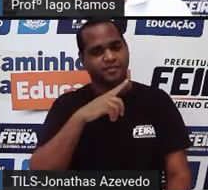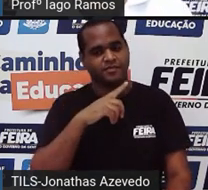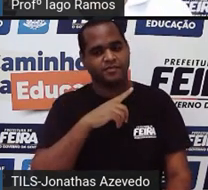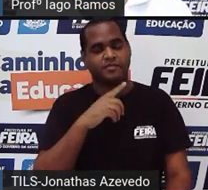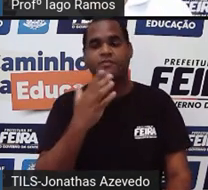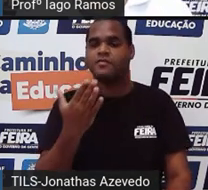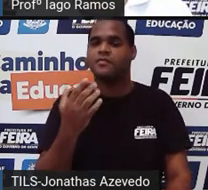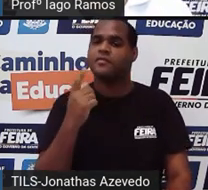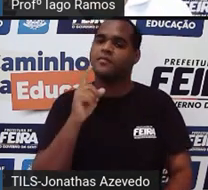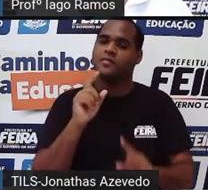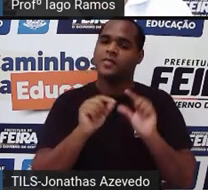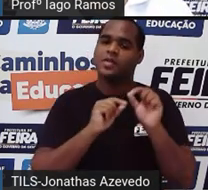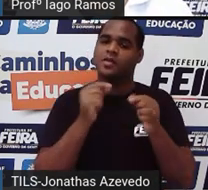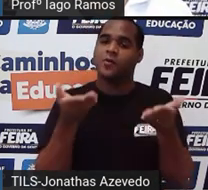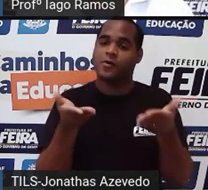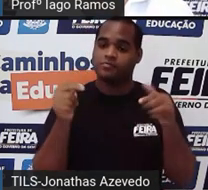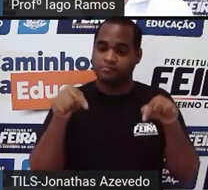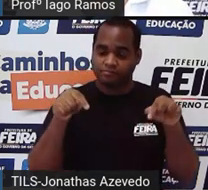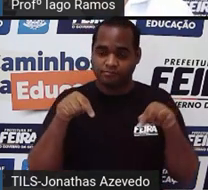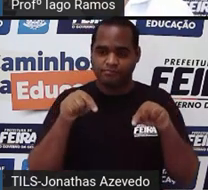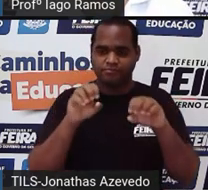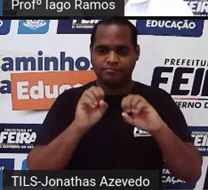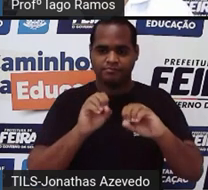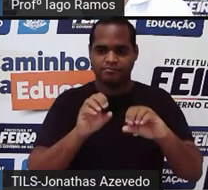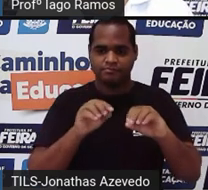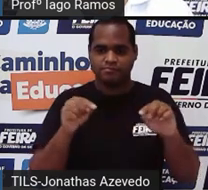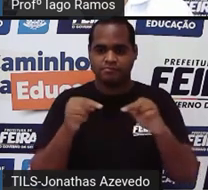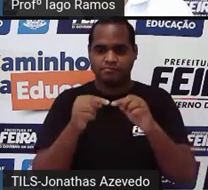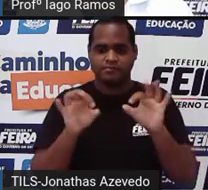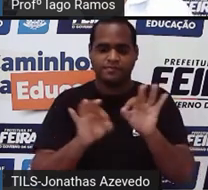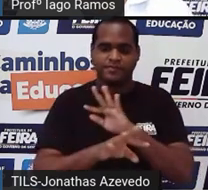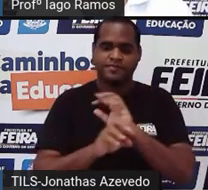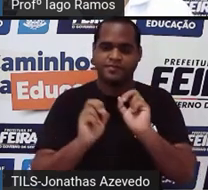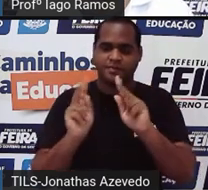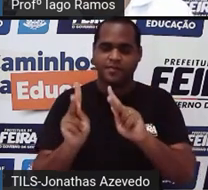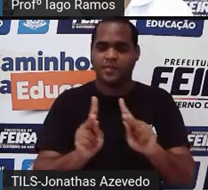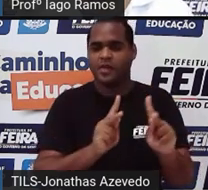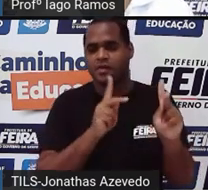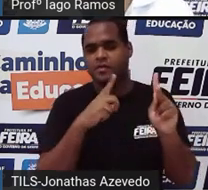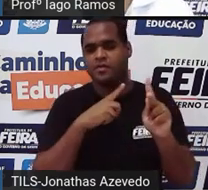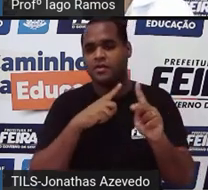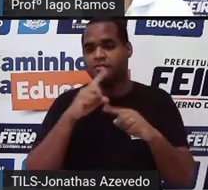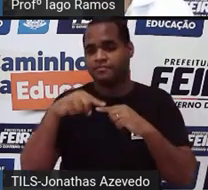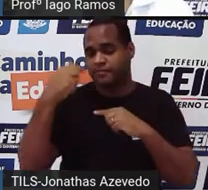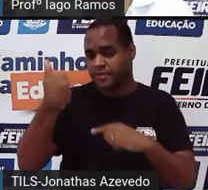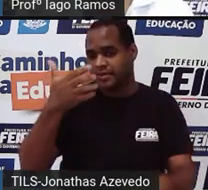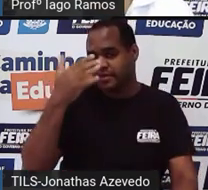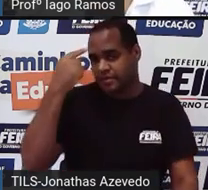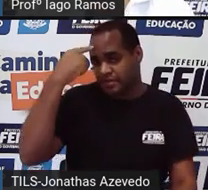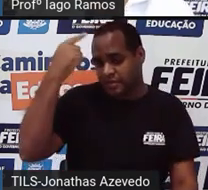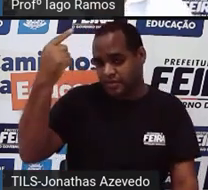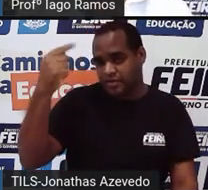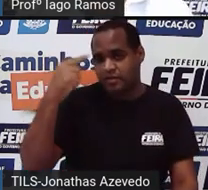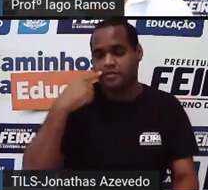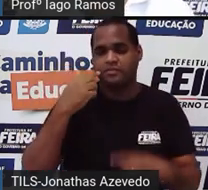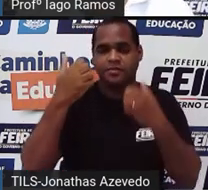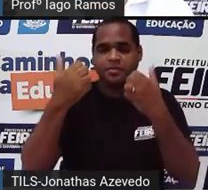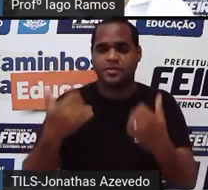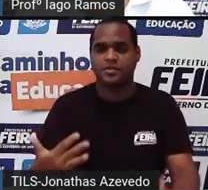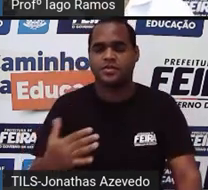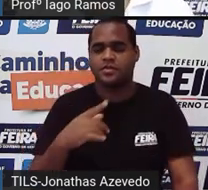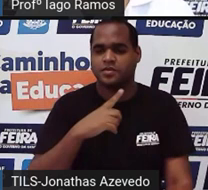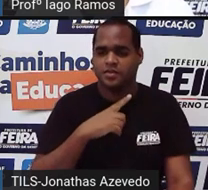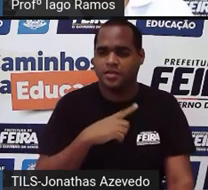bom a gente vai ficar por aqui nessa aula certo desde já até a próxima o nosso recado tá ali na tela